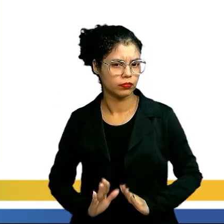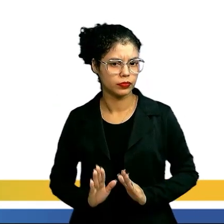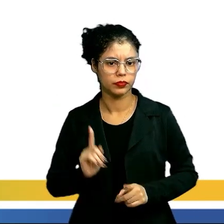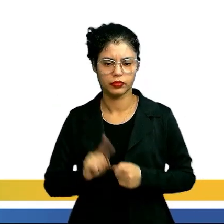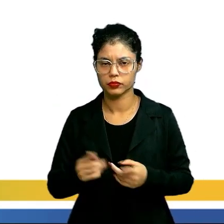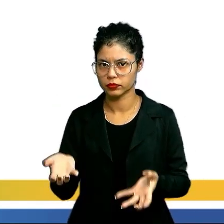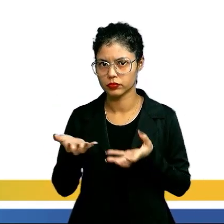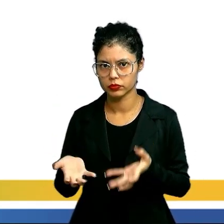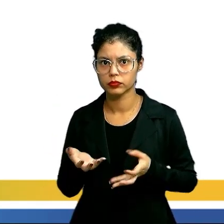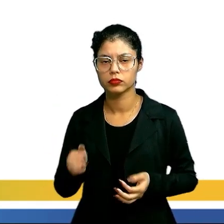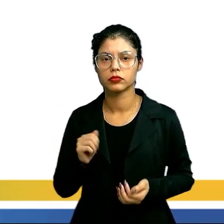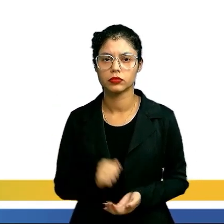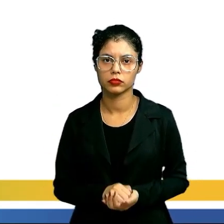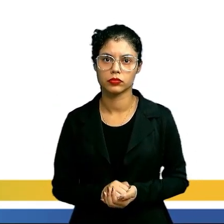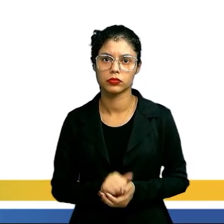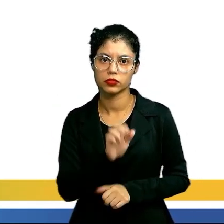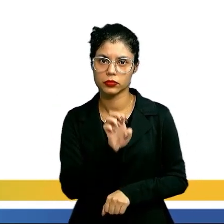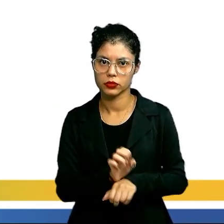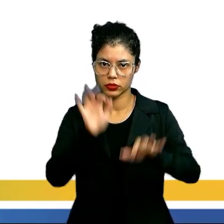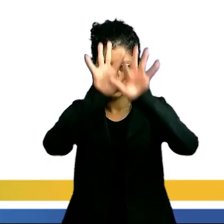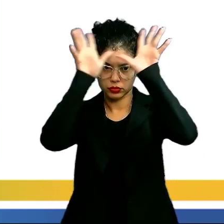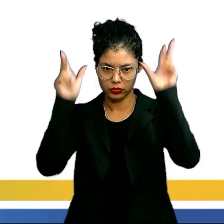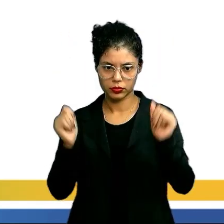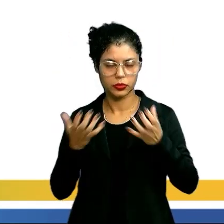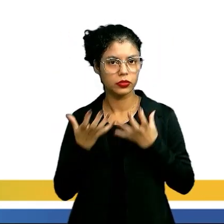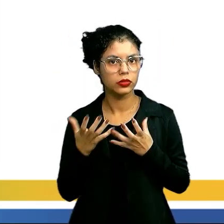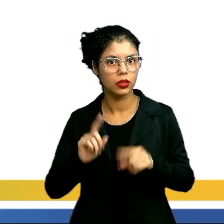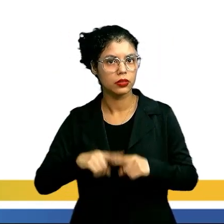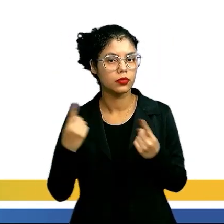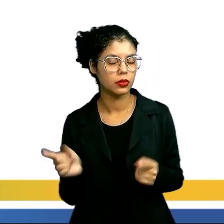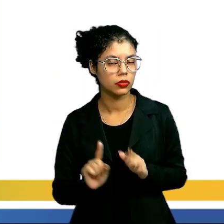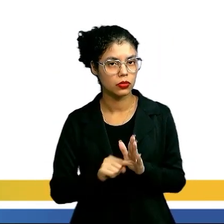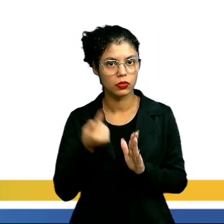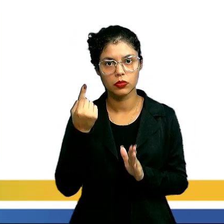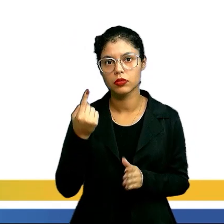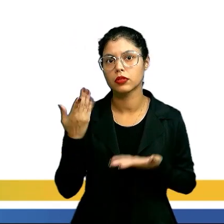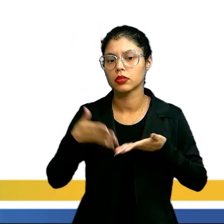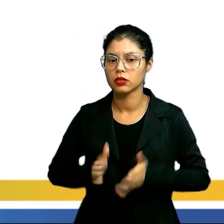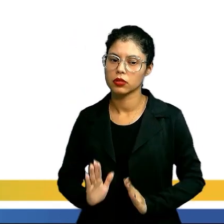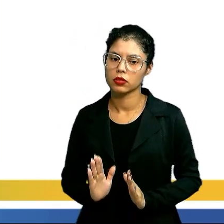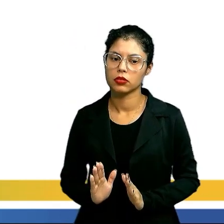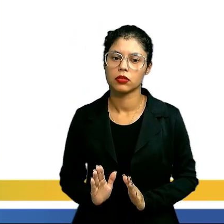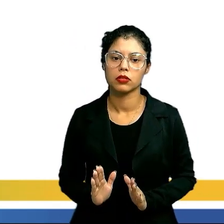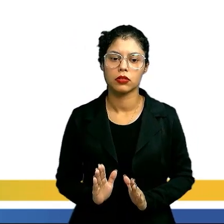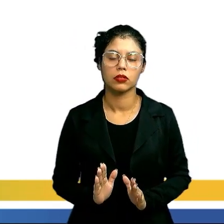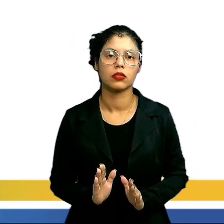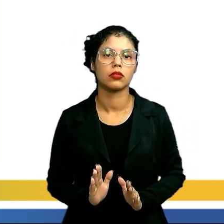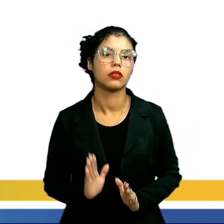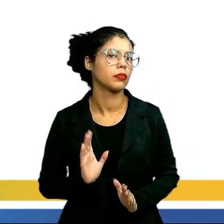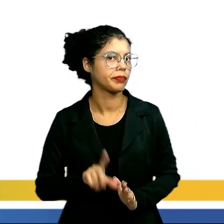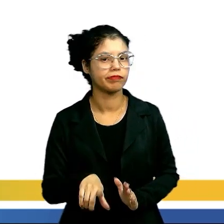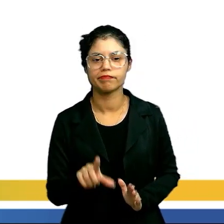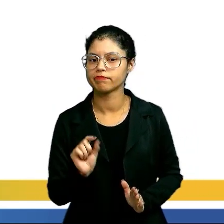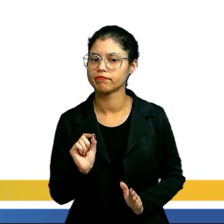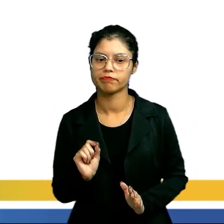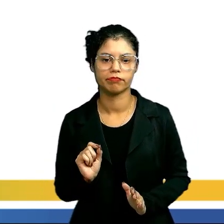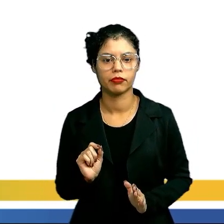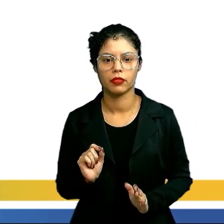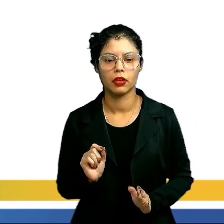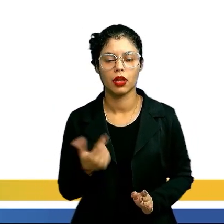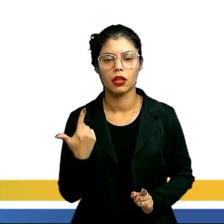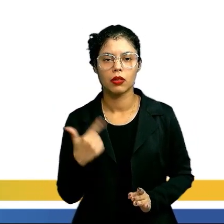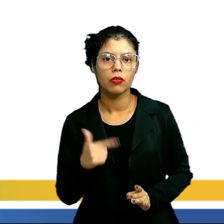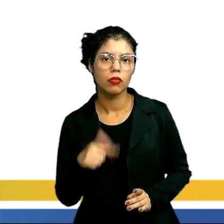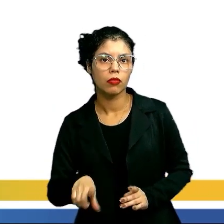quis. Eu não nasci no estado do Acre porque quis. Mas, uma vez nascido, aonde eu não escolhi. E, sem ter